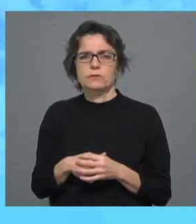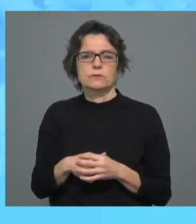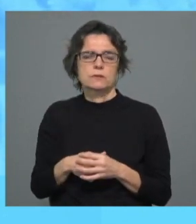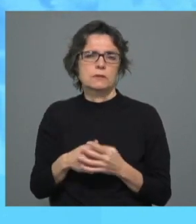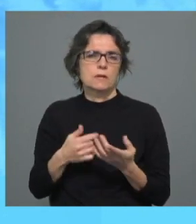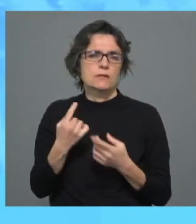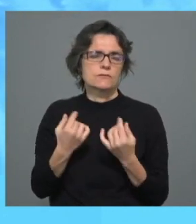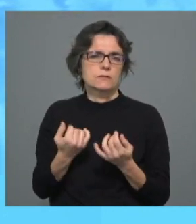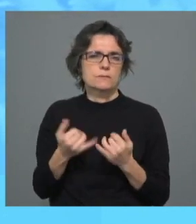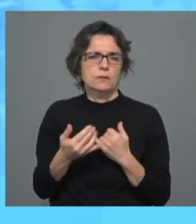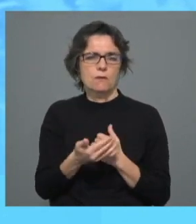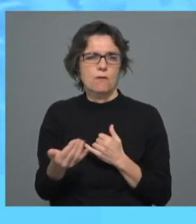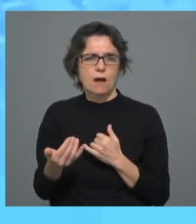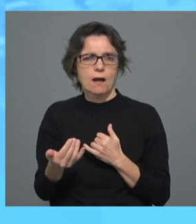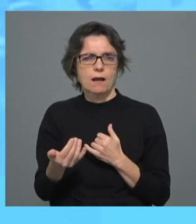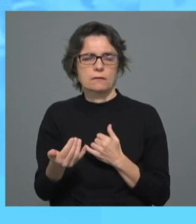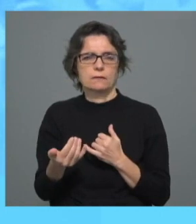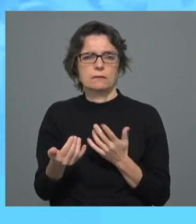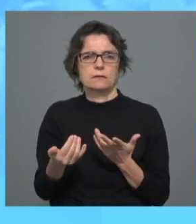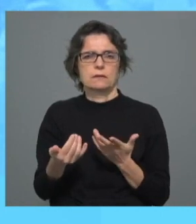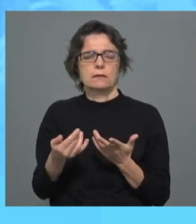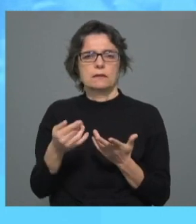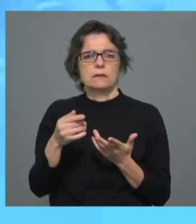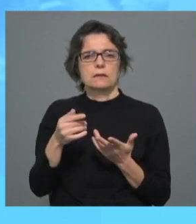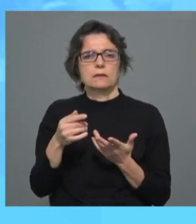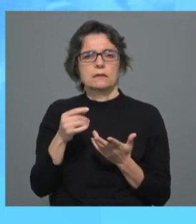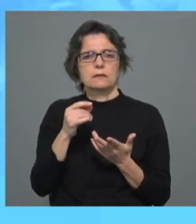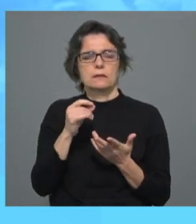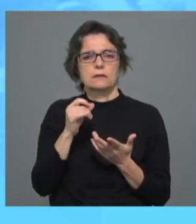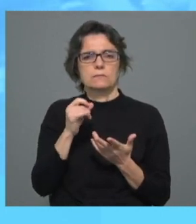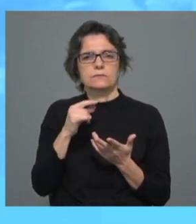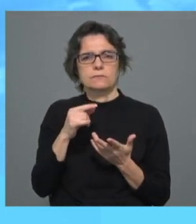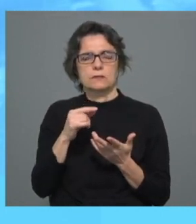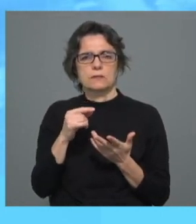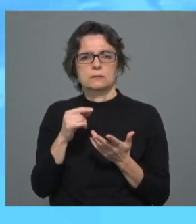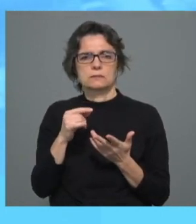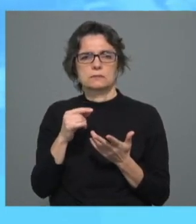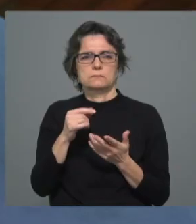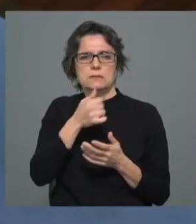de que muito se escreveu por estes dias em relação a estes temas.